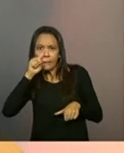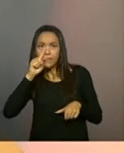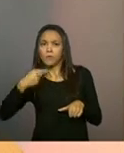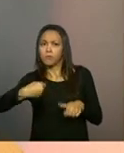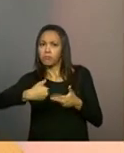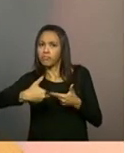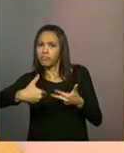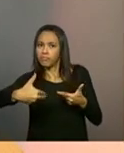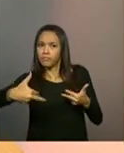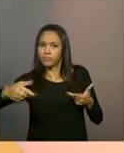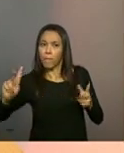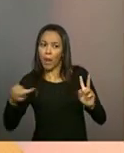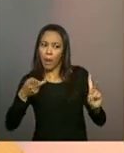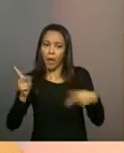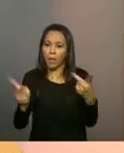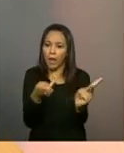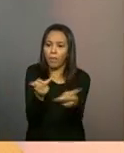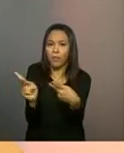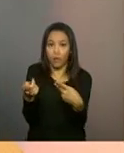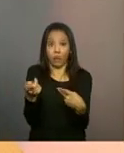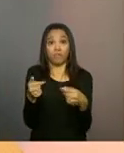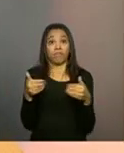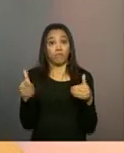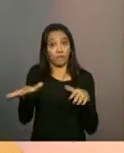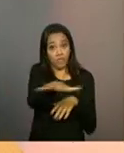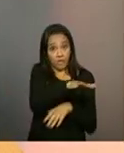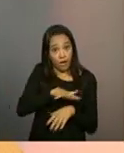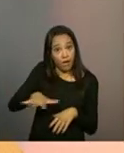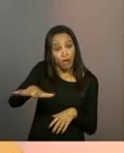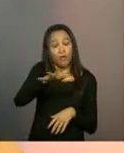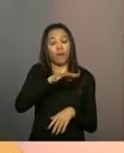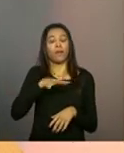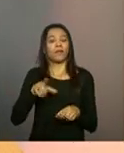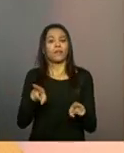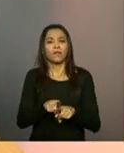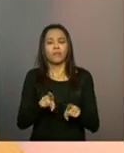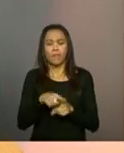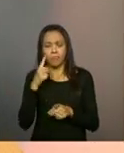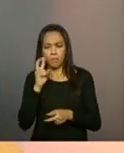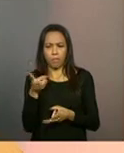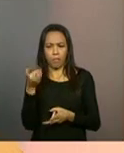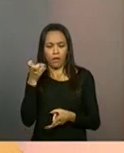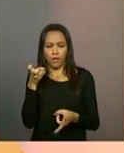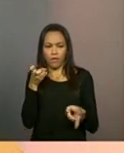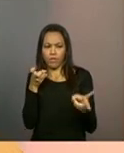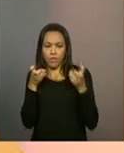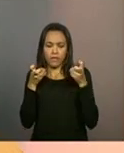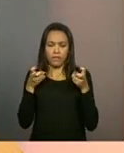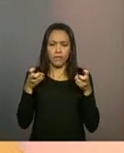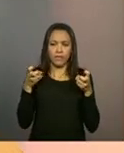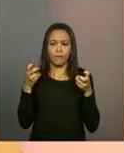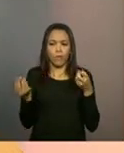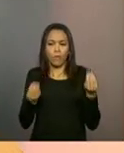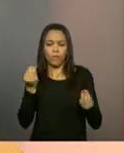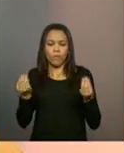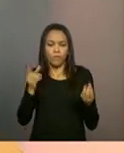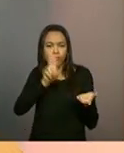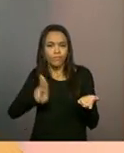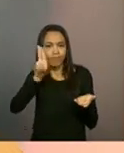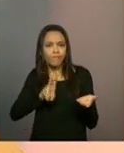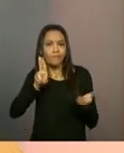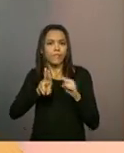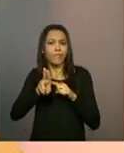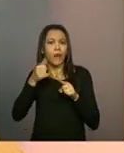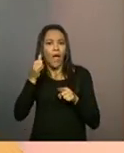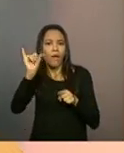desses problemas do território, vulnerabilidades, da identificação de potencialidades do território, da rede desse